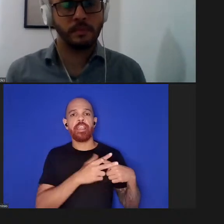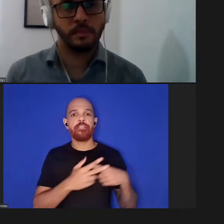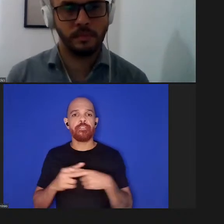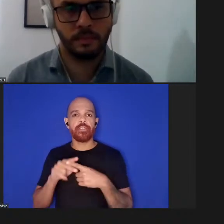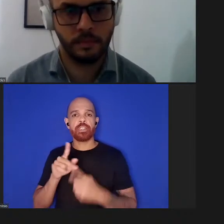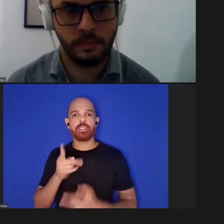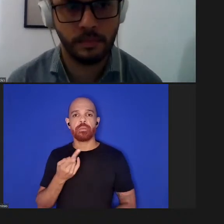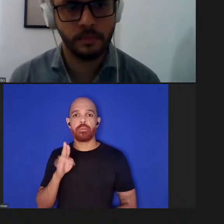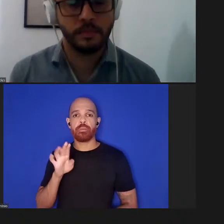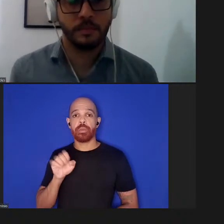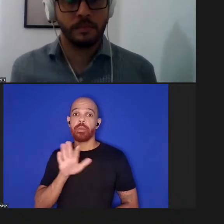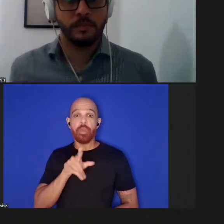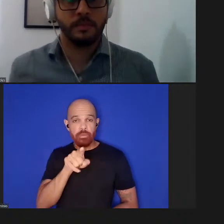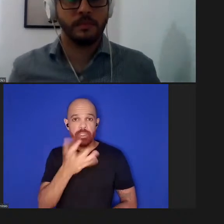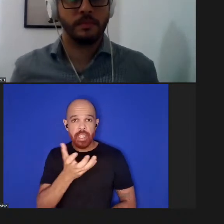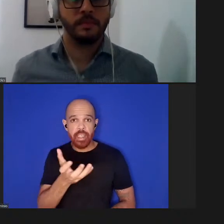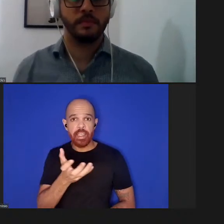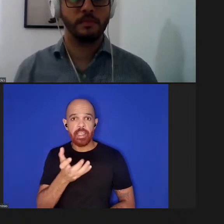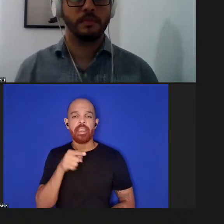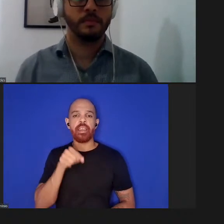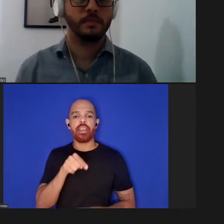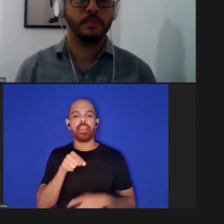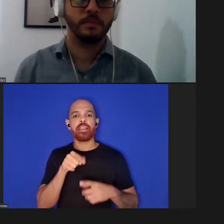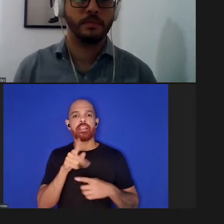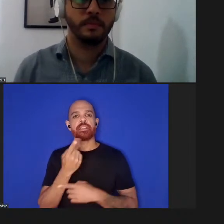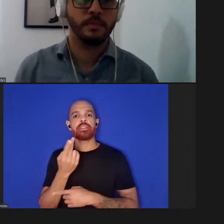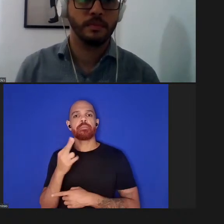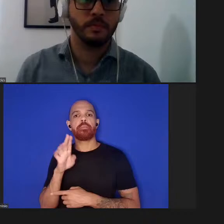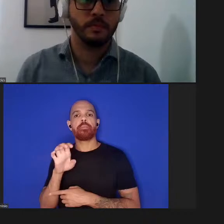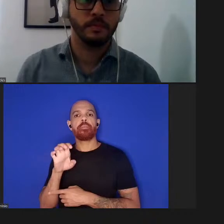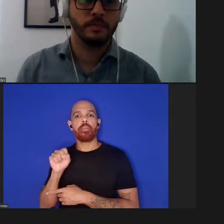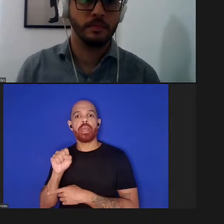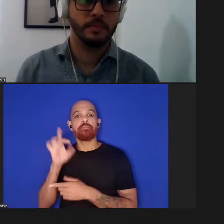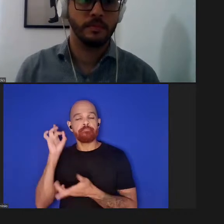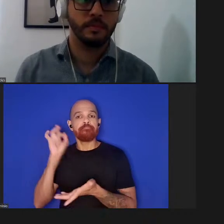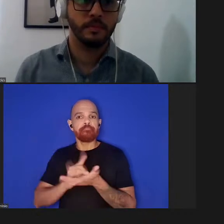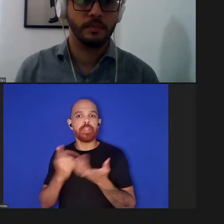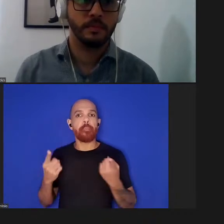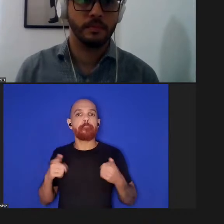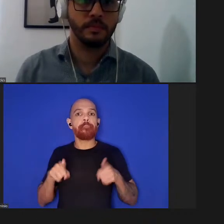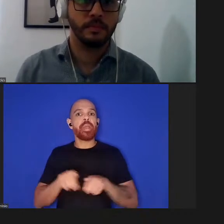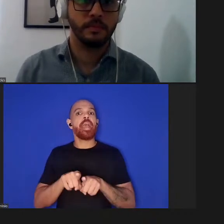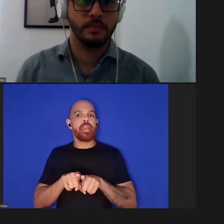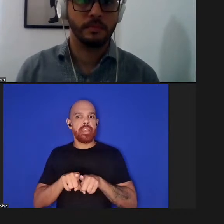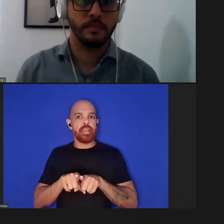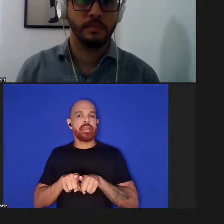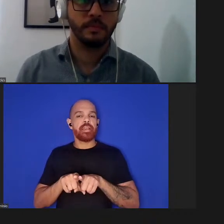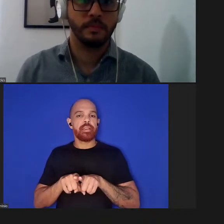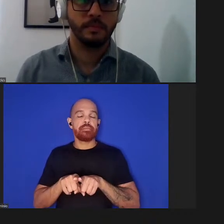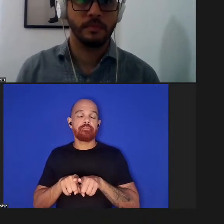você quer que esses pares sejam realmente pares e realmente